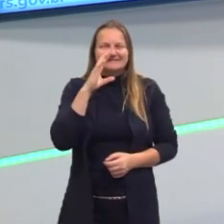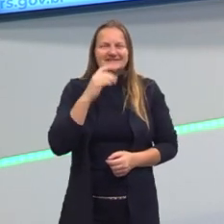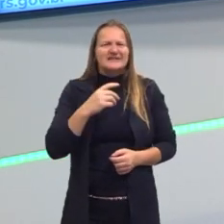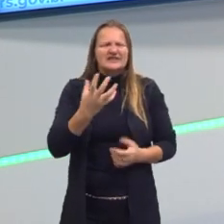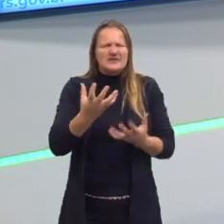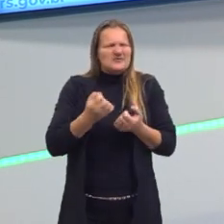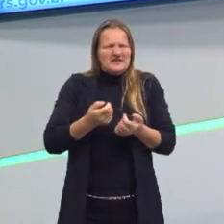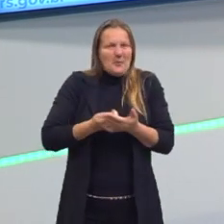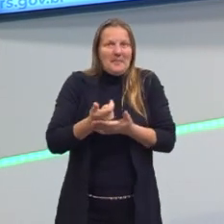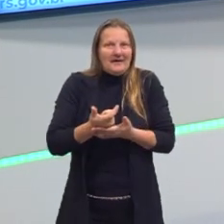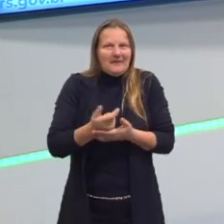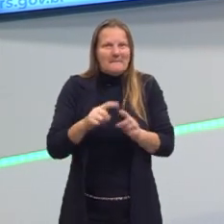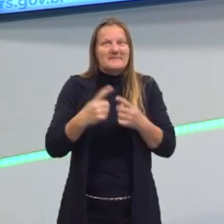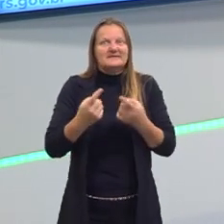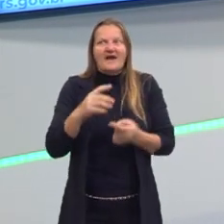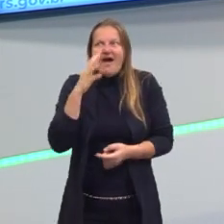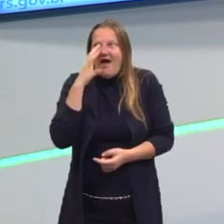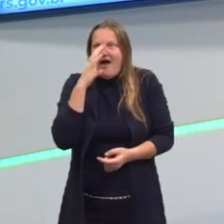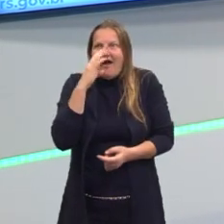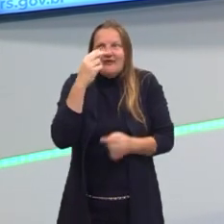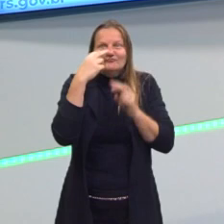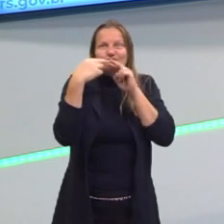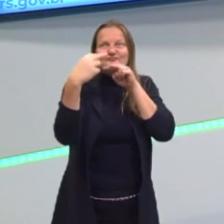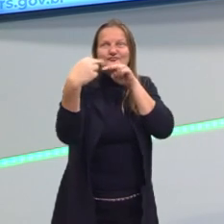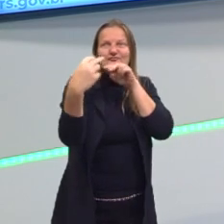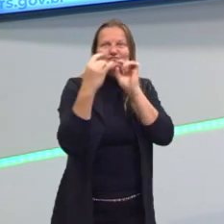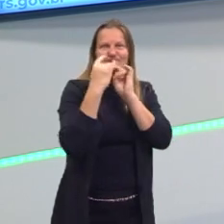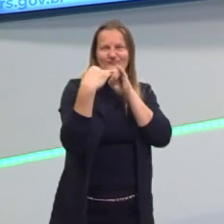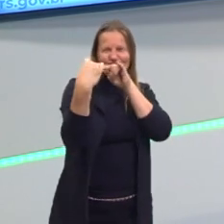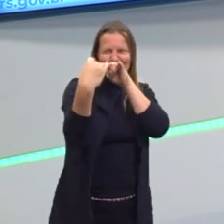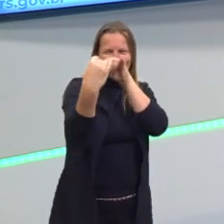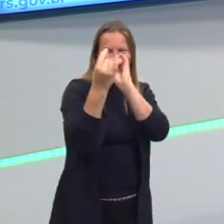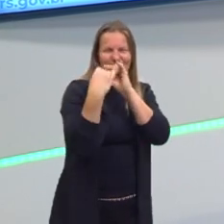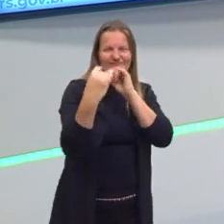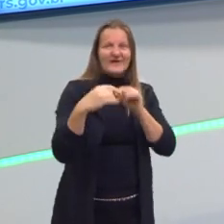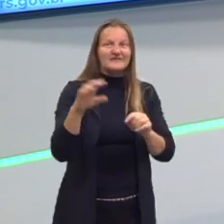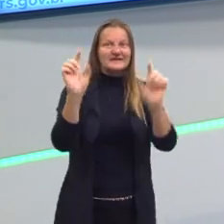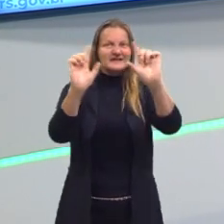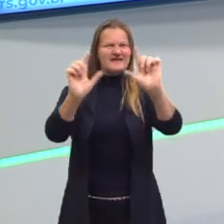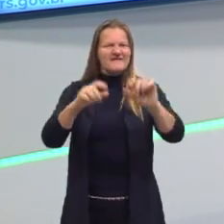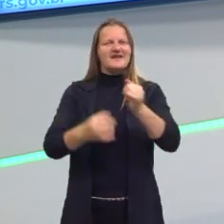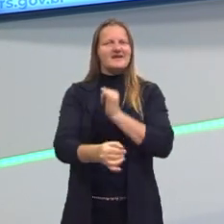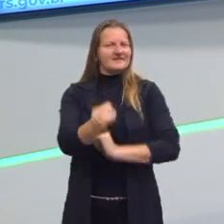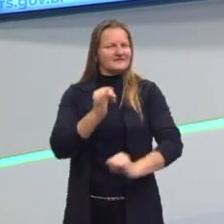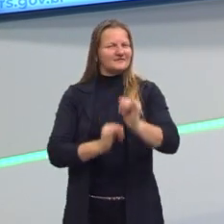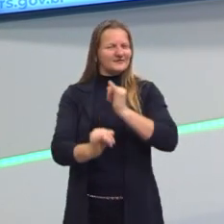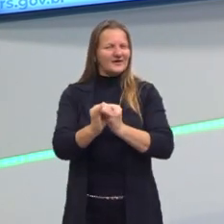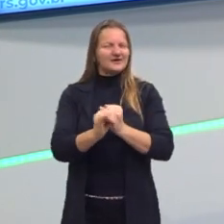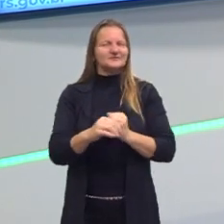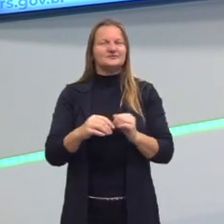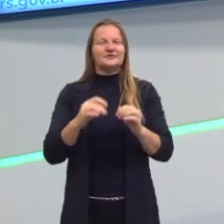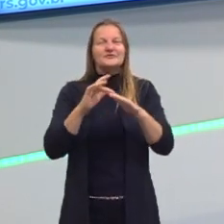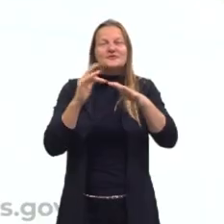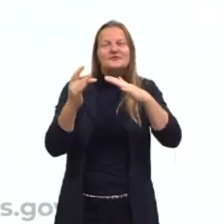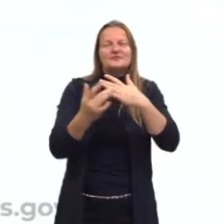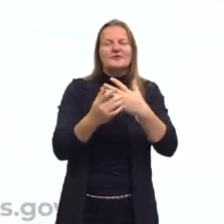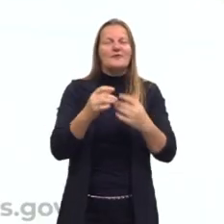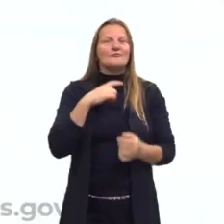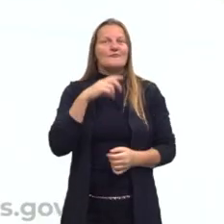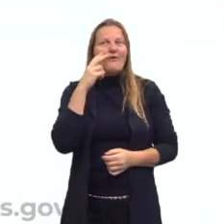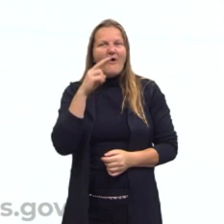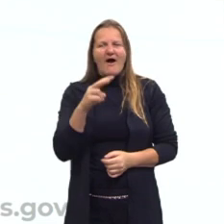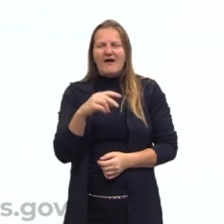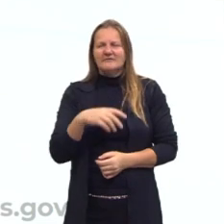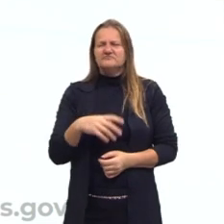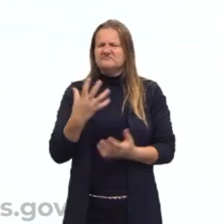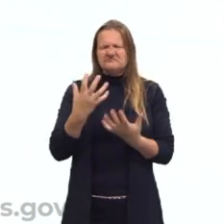comprar tanto? Às vezes a gente olha uma propaganda na TV, na internet, né? Numa rede social. E a